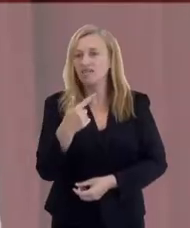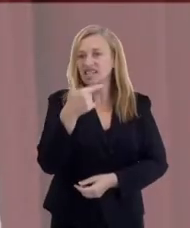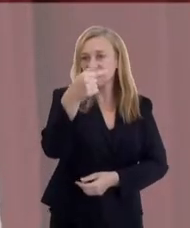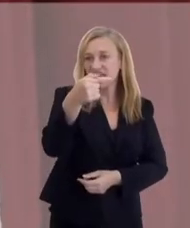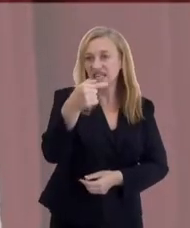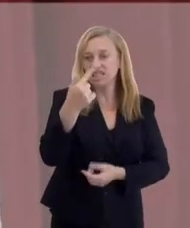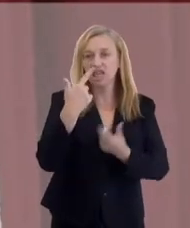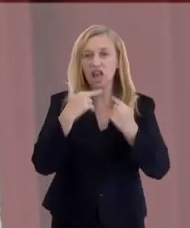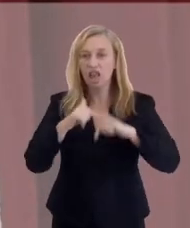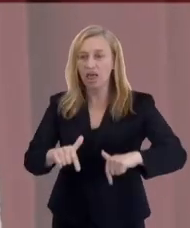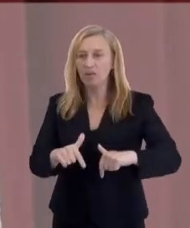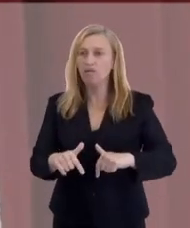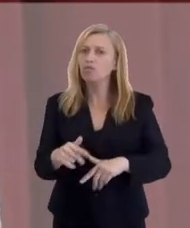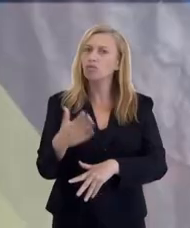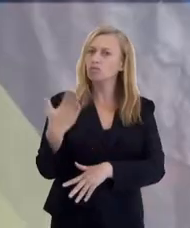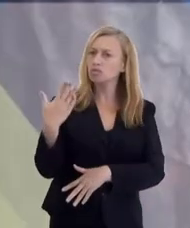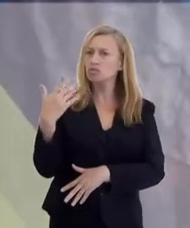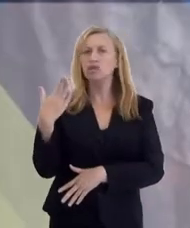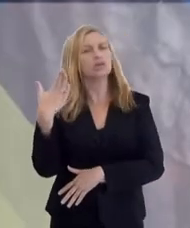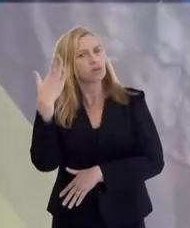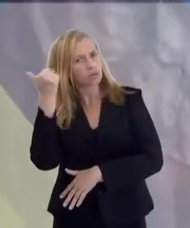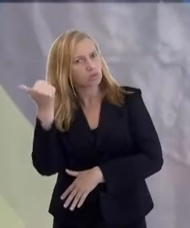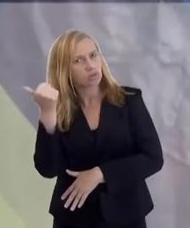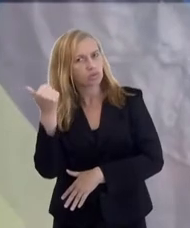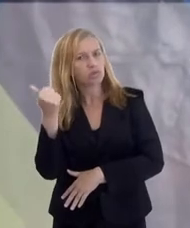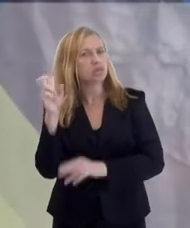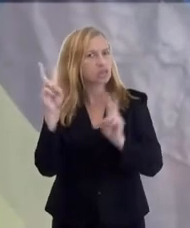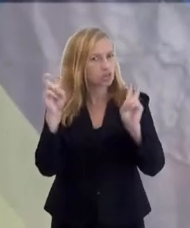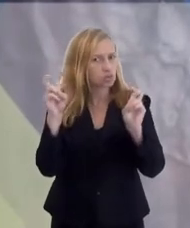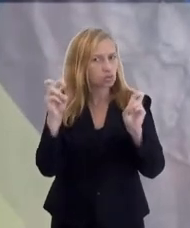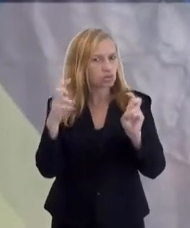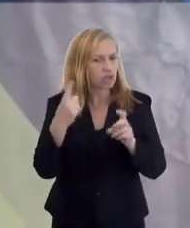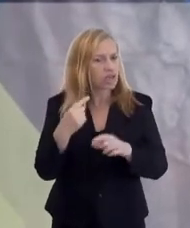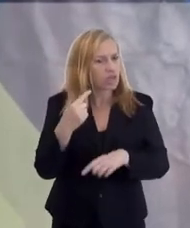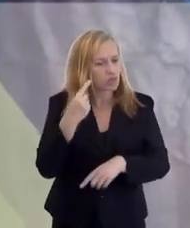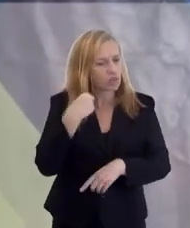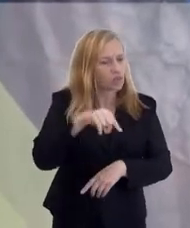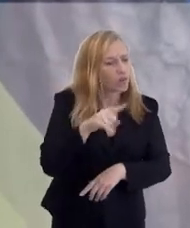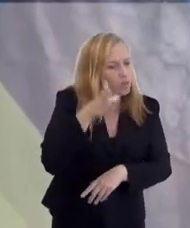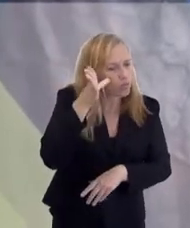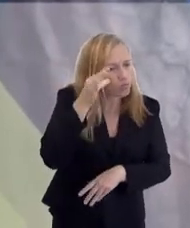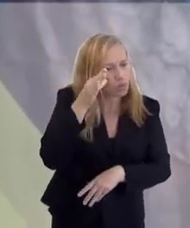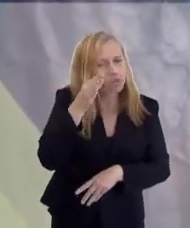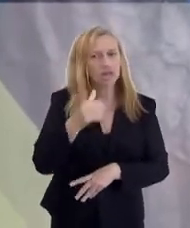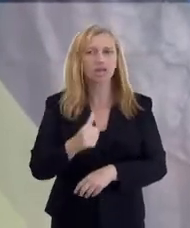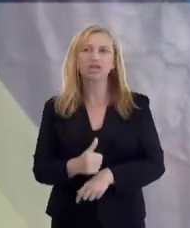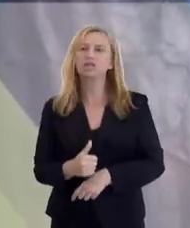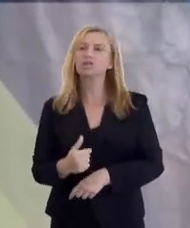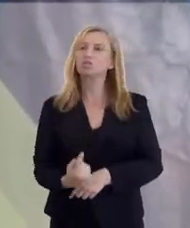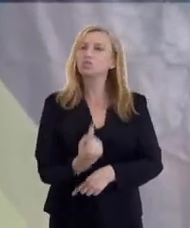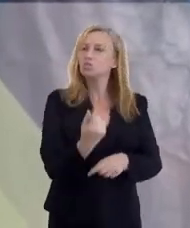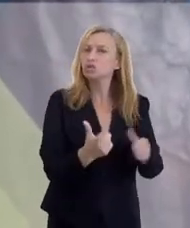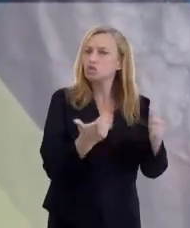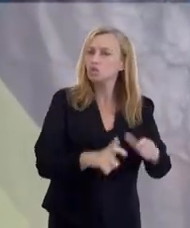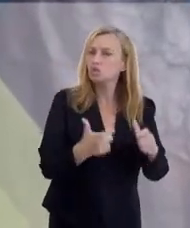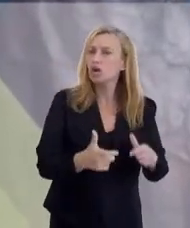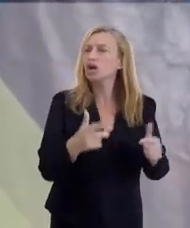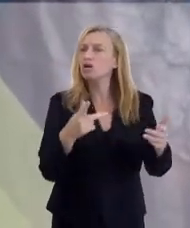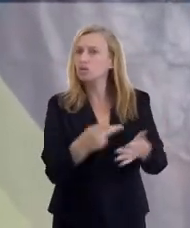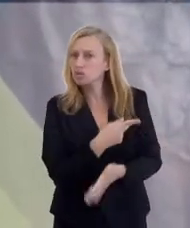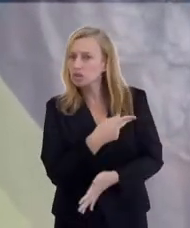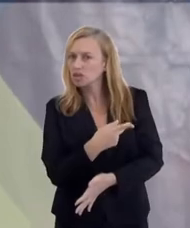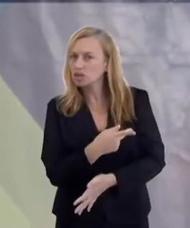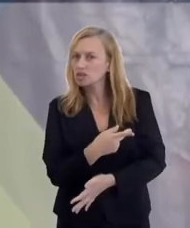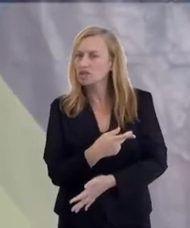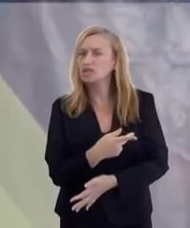idiomas, ele fica sabendo desses fenômenos. E ele resolve ir, por curiosidade, num desses locais